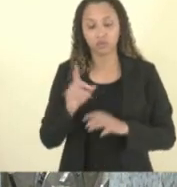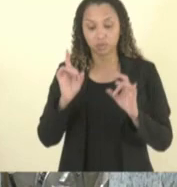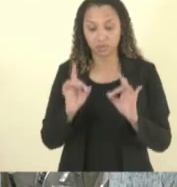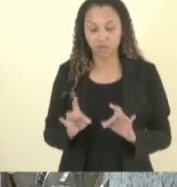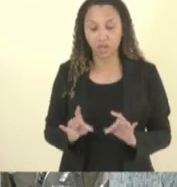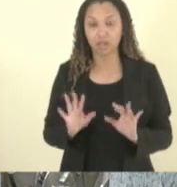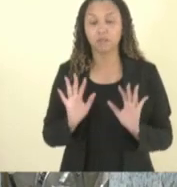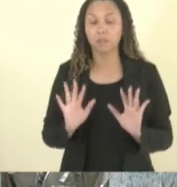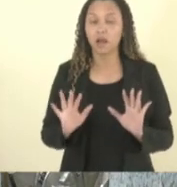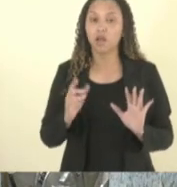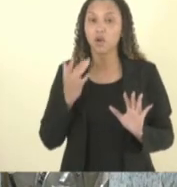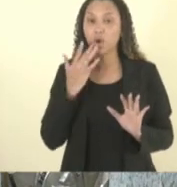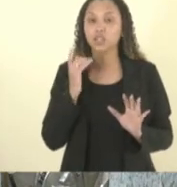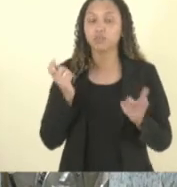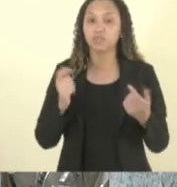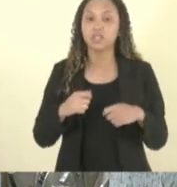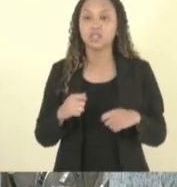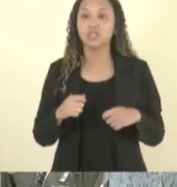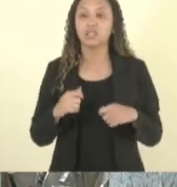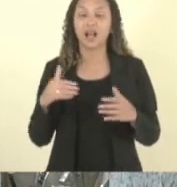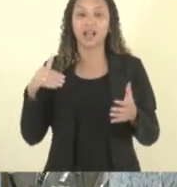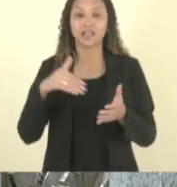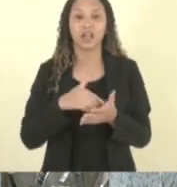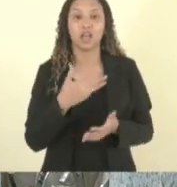que a gente precisa porque até